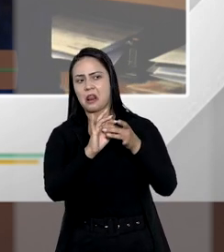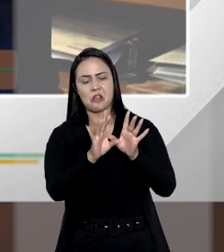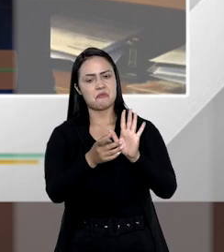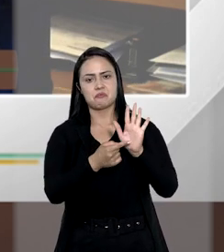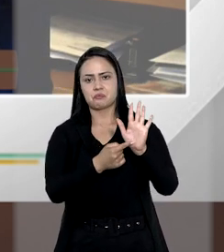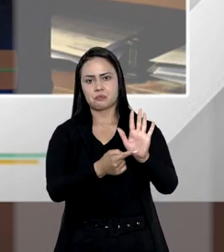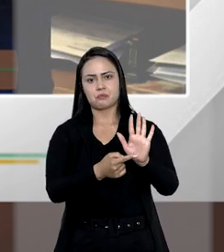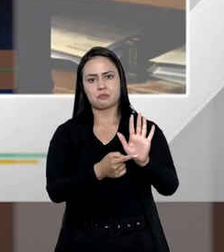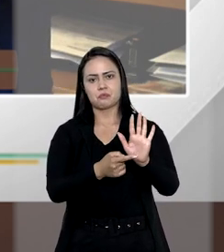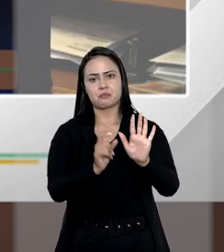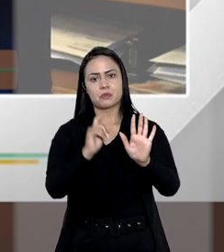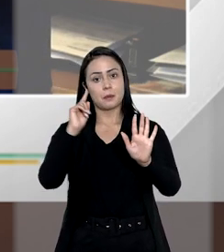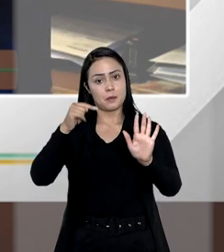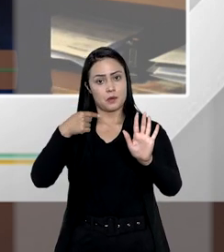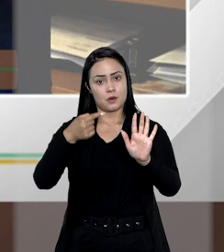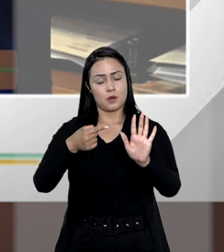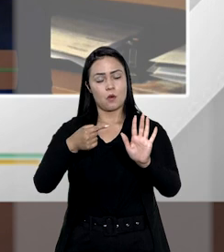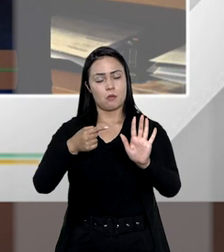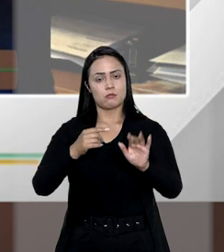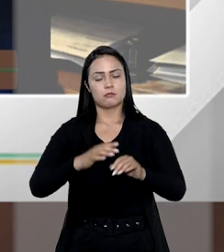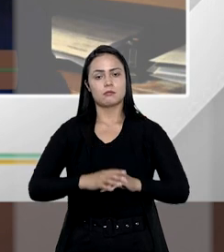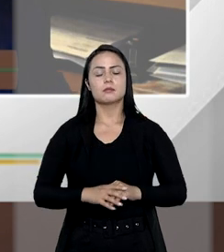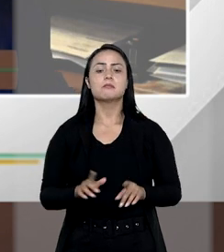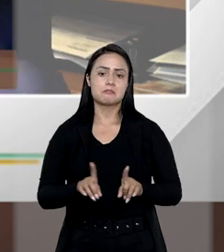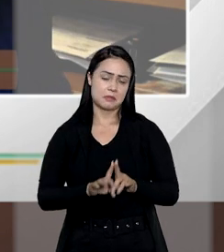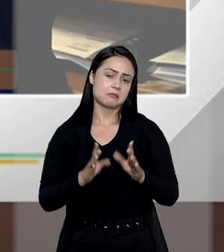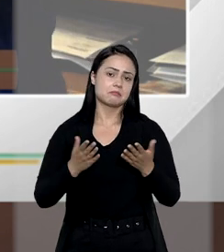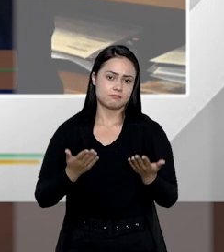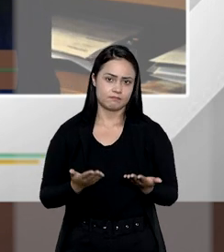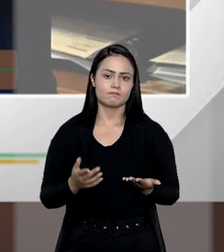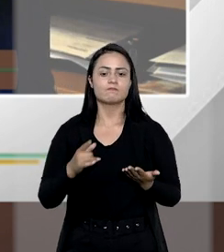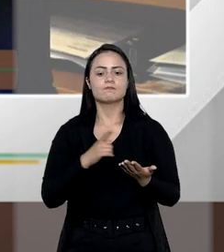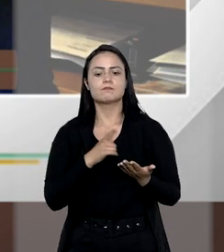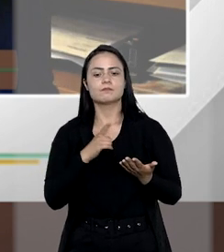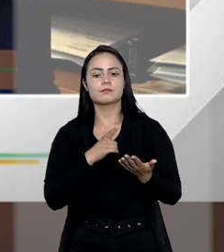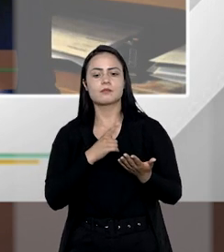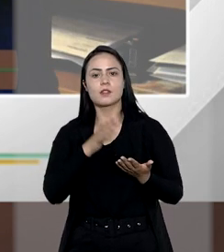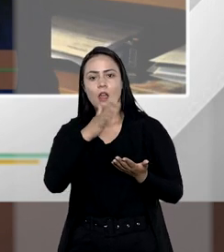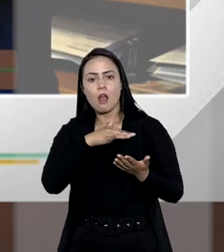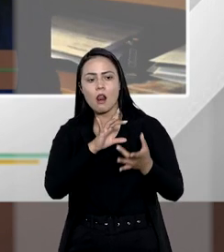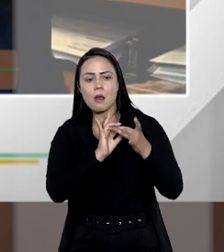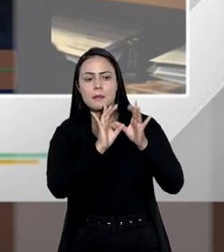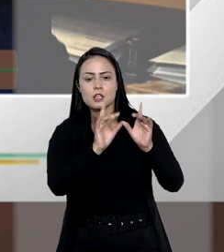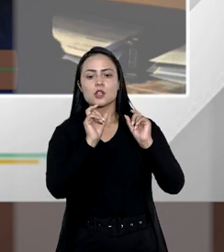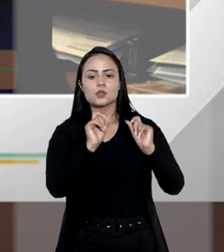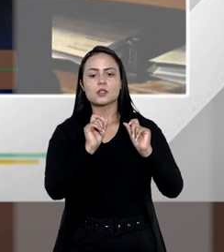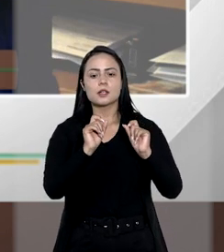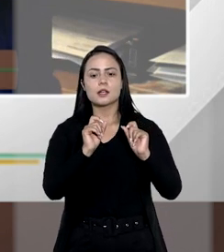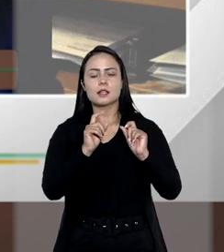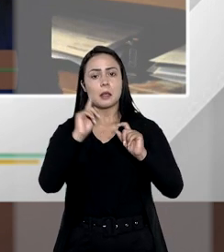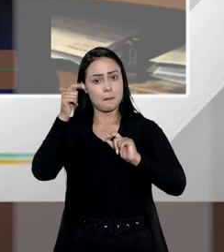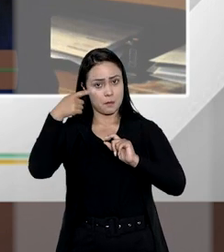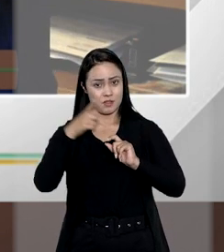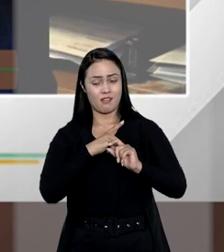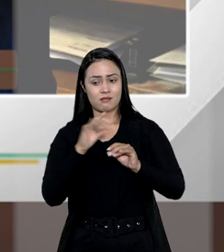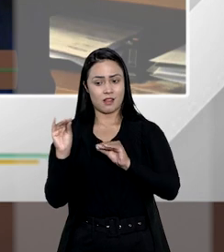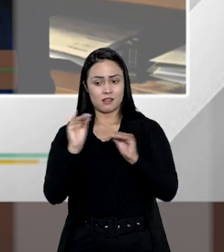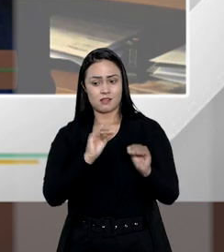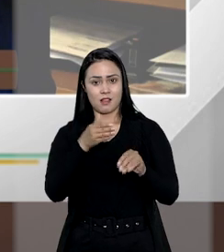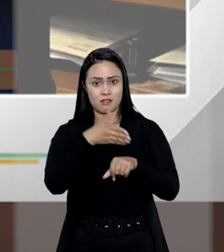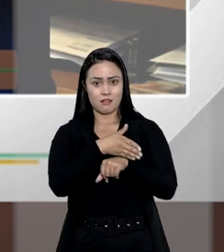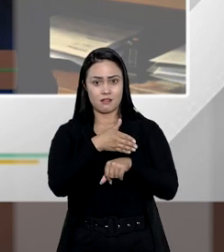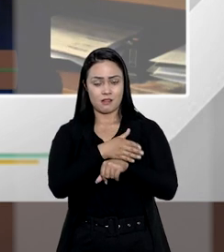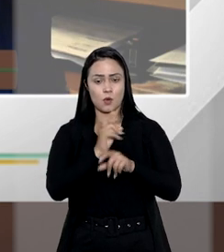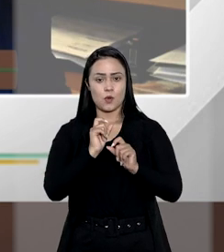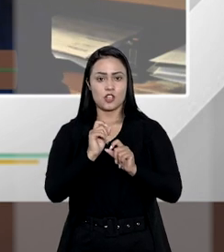livre de apresentação posterior no inventário. E aí, então, eles têm esta liberdade de sequer depois ter que trazer para